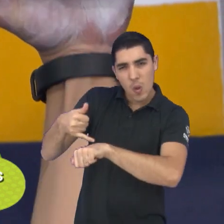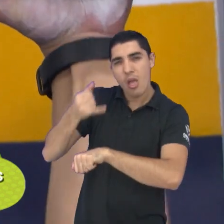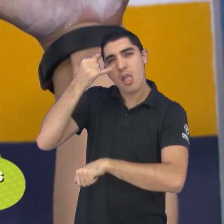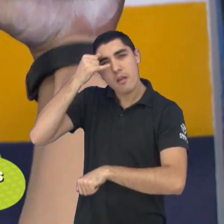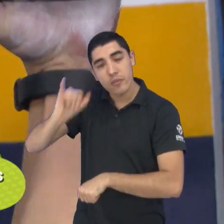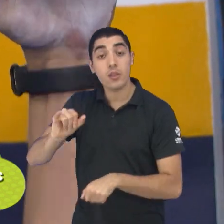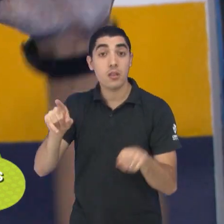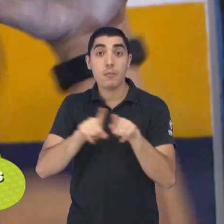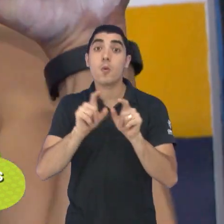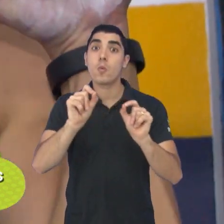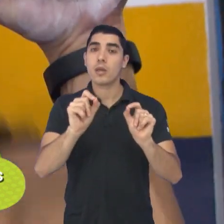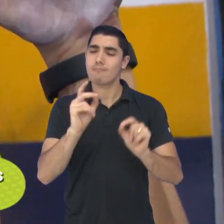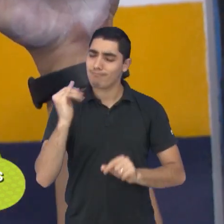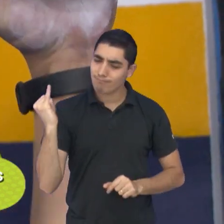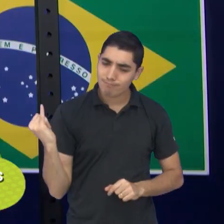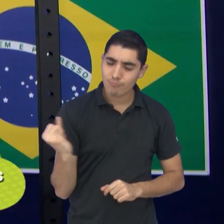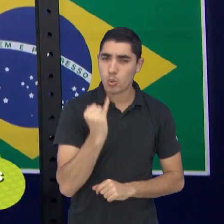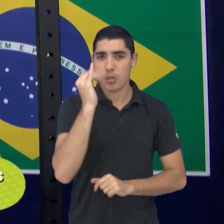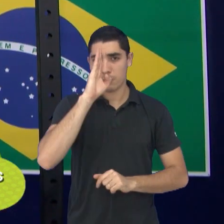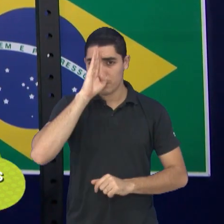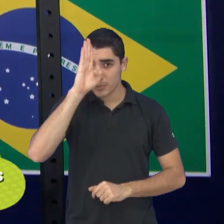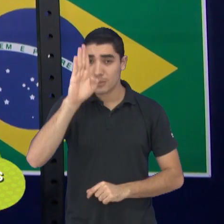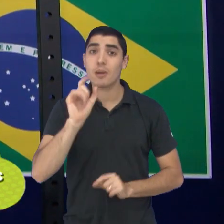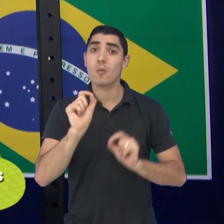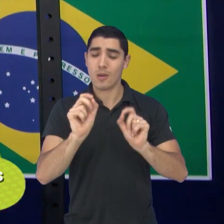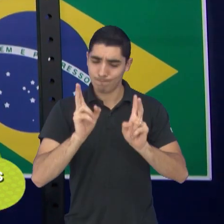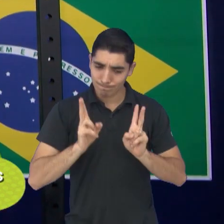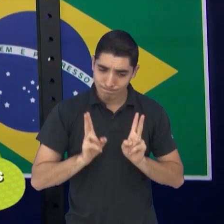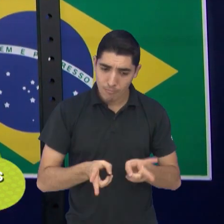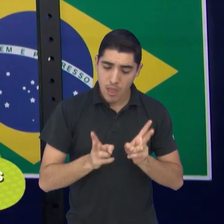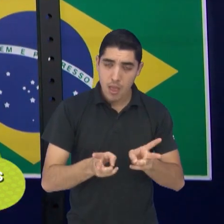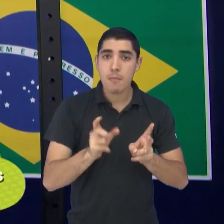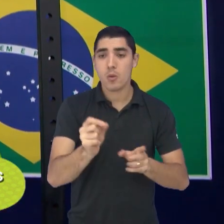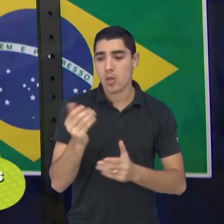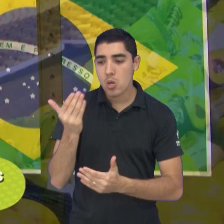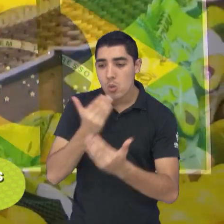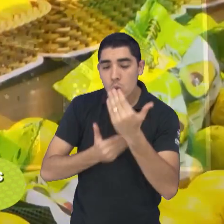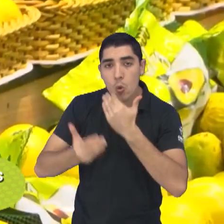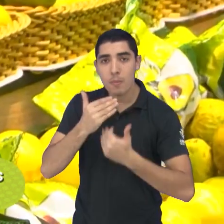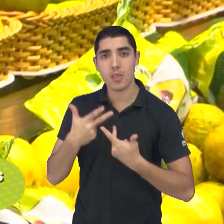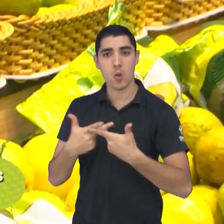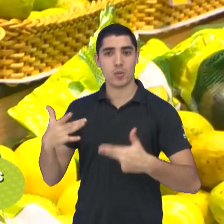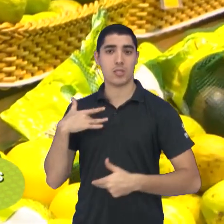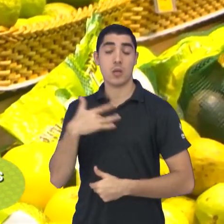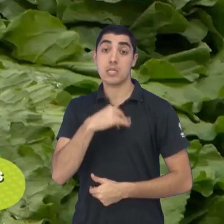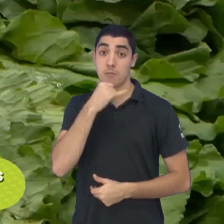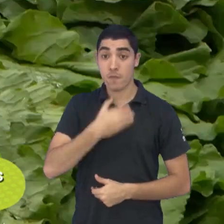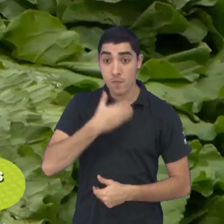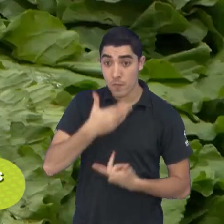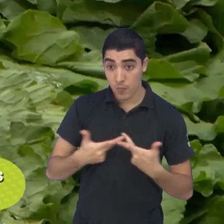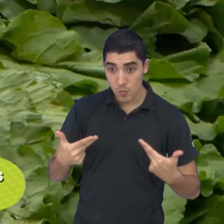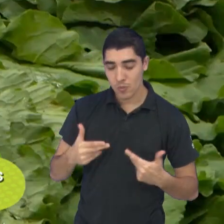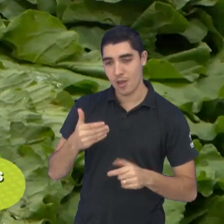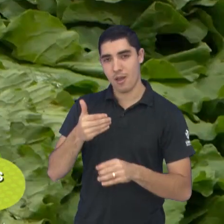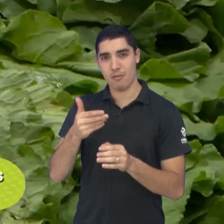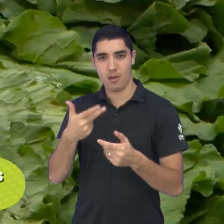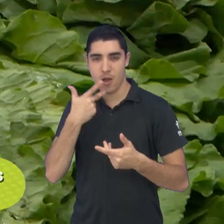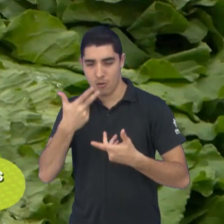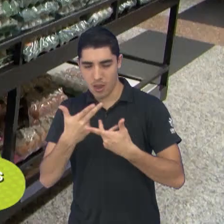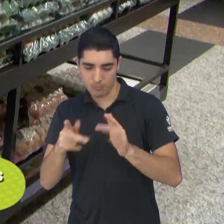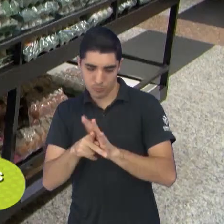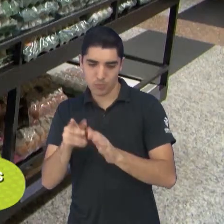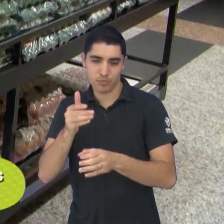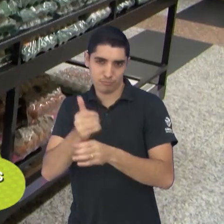sempre dar prioridade para incluir na rotina comidas mais saudáveis, como frutas, verduras e